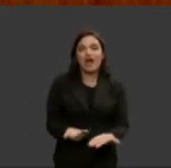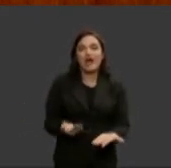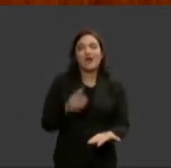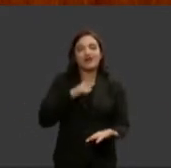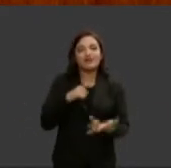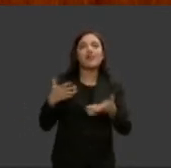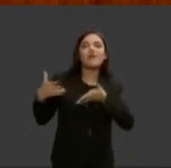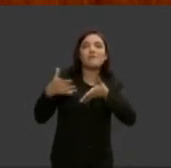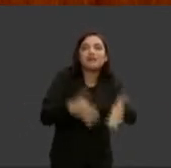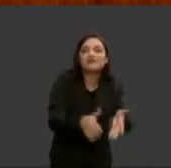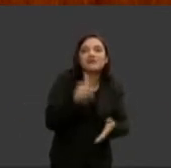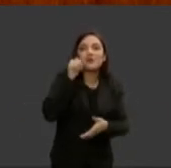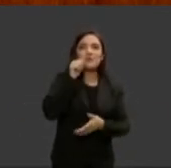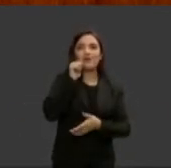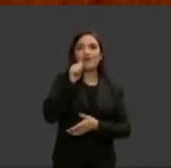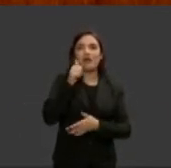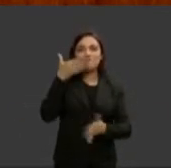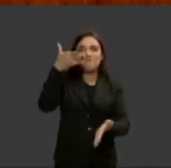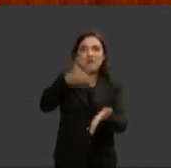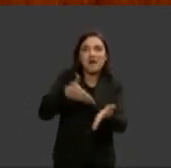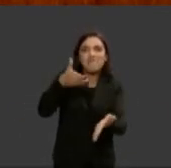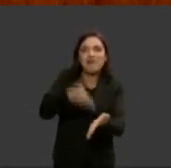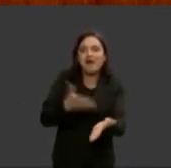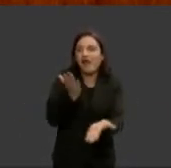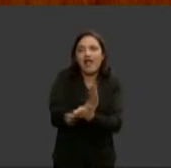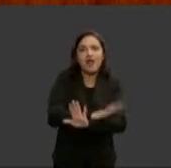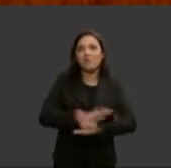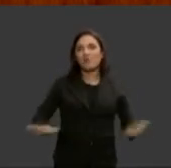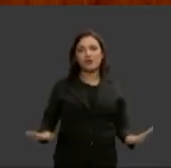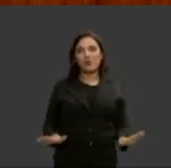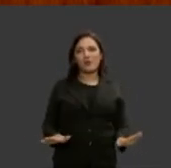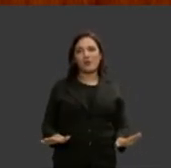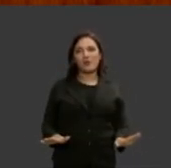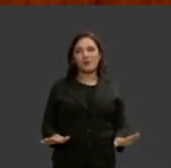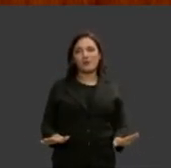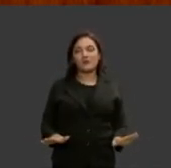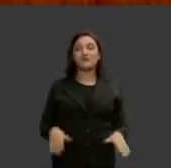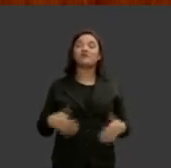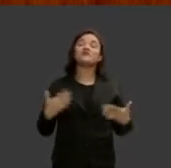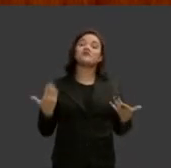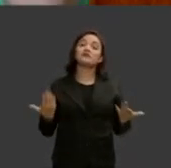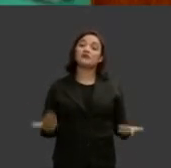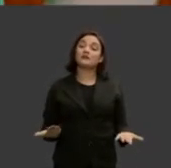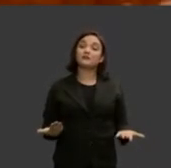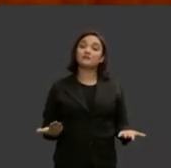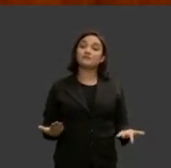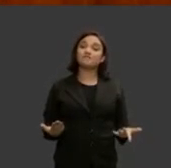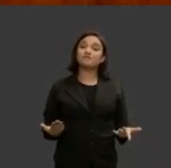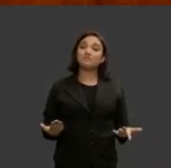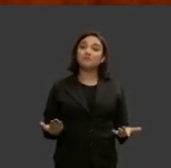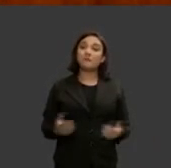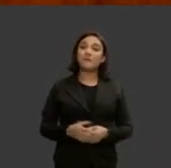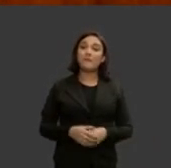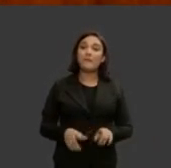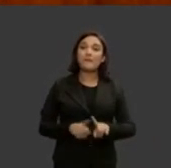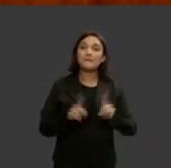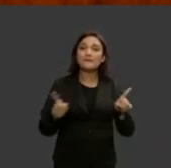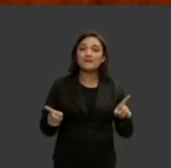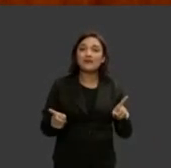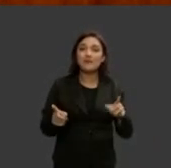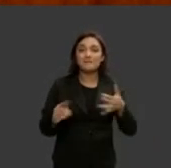há mais barreiras para a questão de gênero todavia quando se trata das instâncias